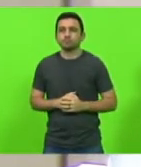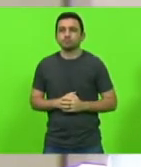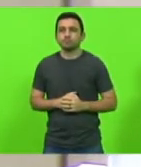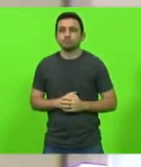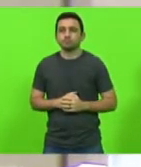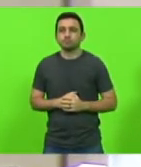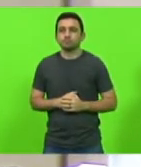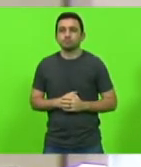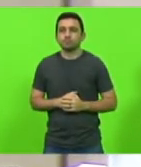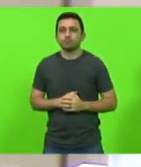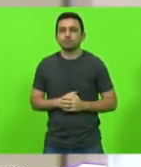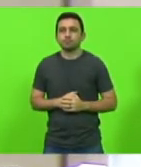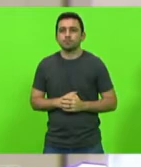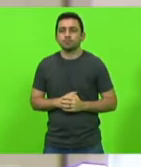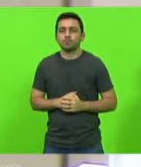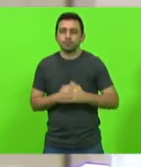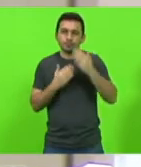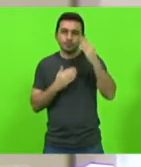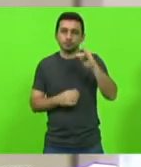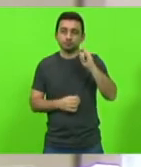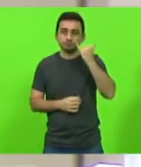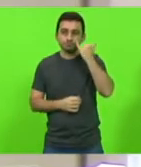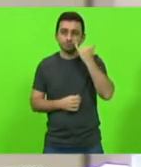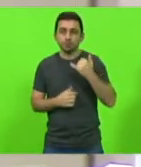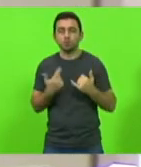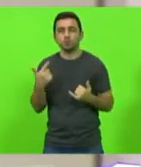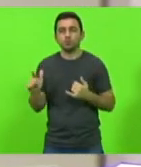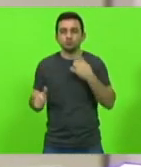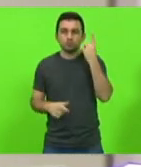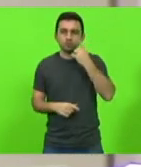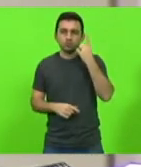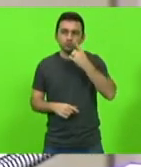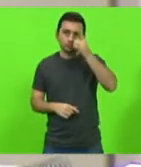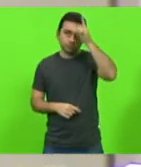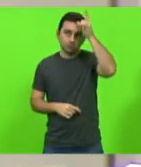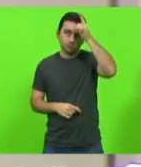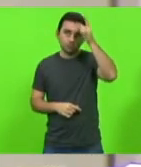obrigado deputado G.C. Lopes próximo deputado sargento Lima